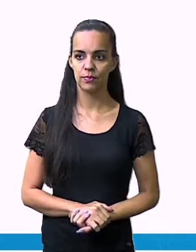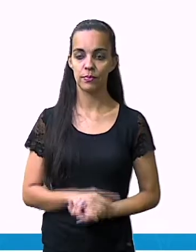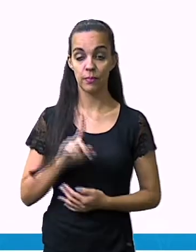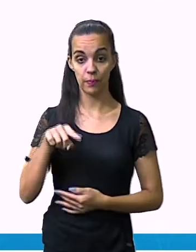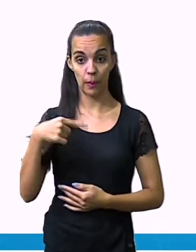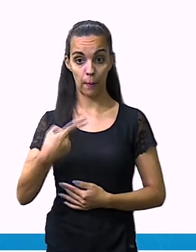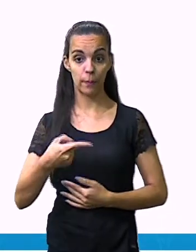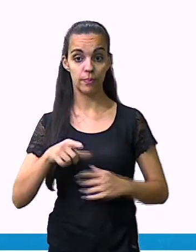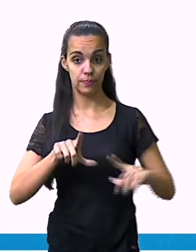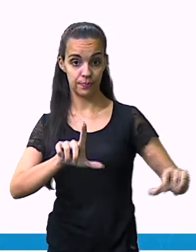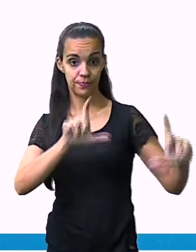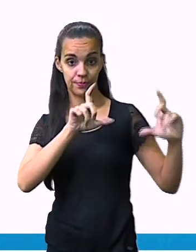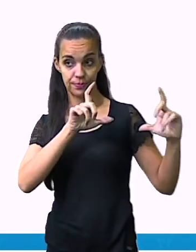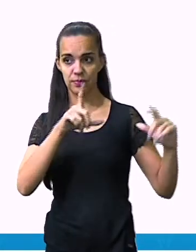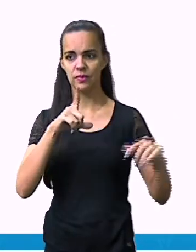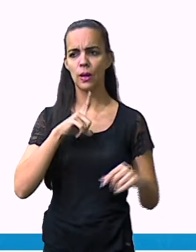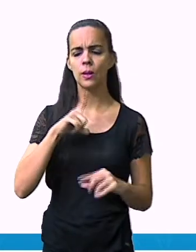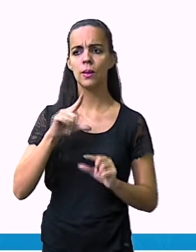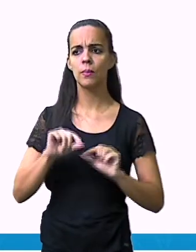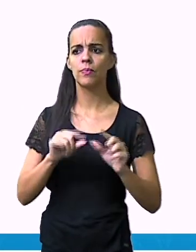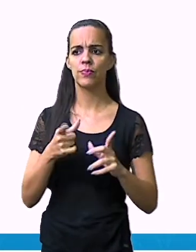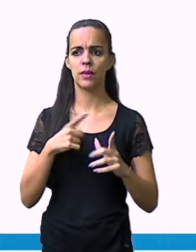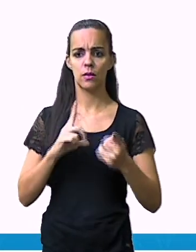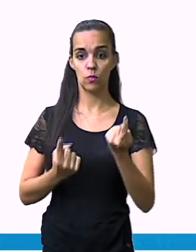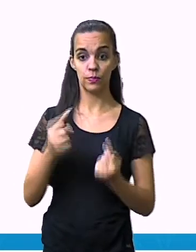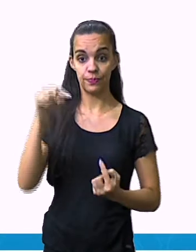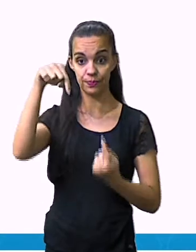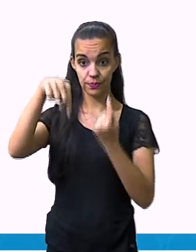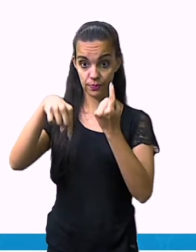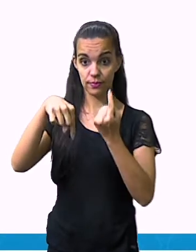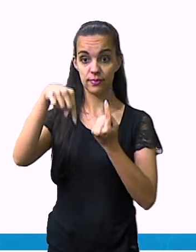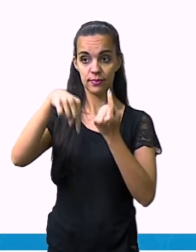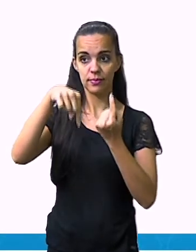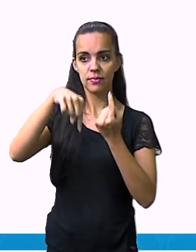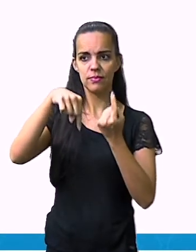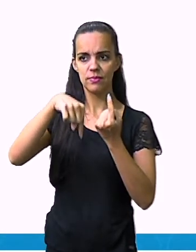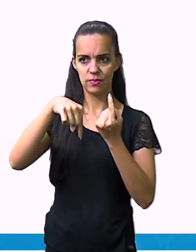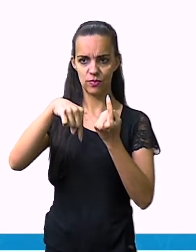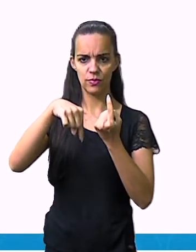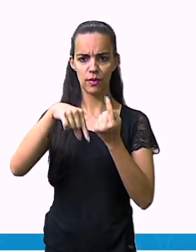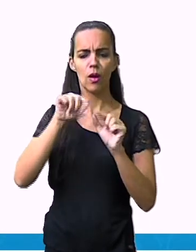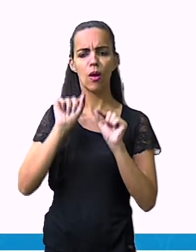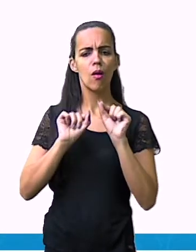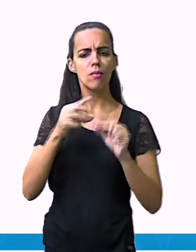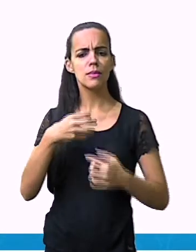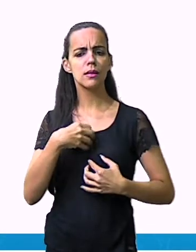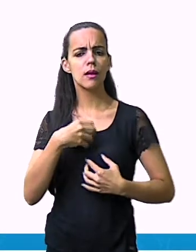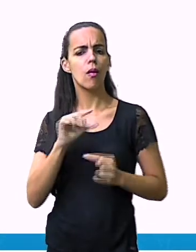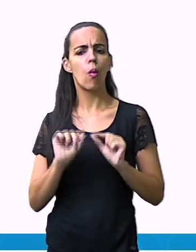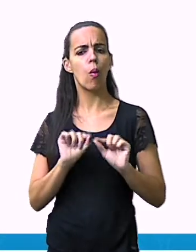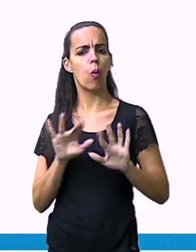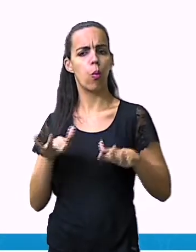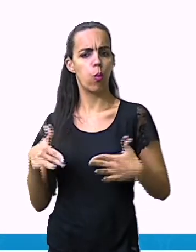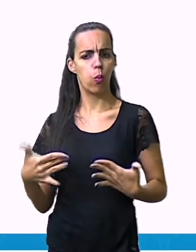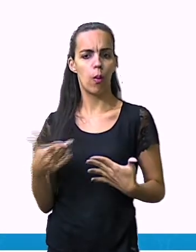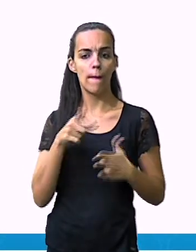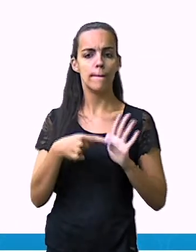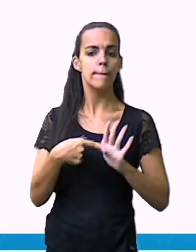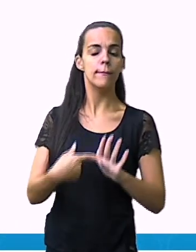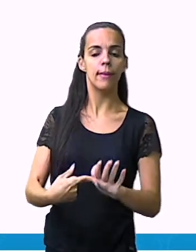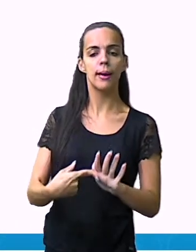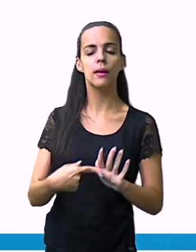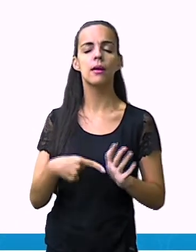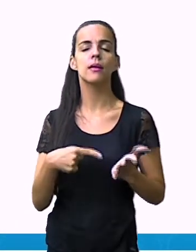Próxima placa, nós temos aqui duas setas, cada uma com sentido, né? Uma pra lá e outra pra cá. Então,